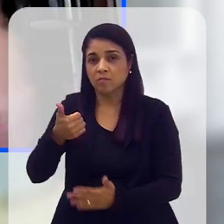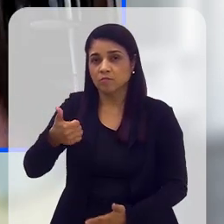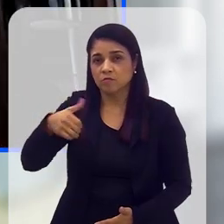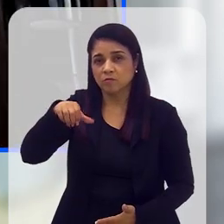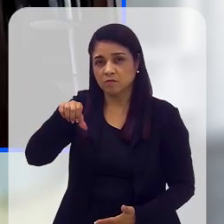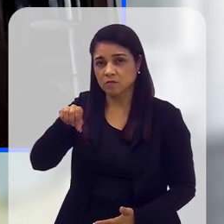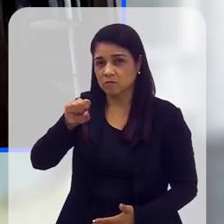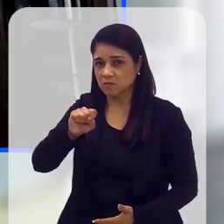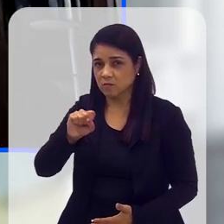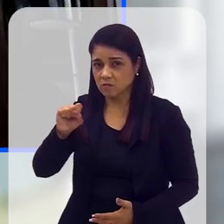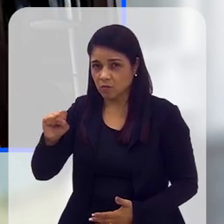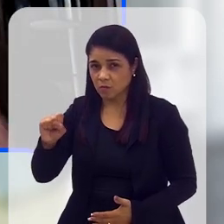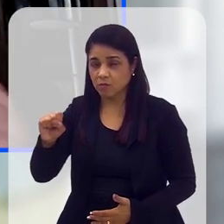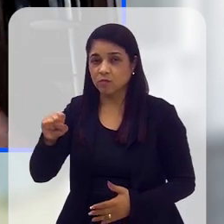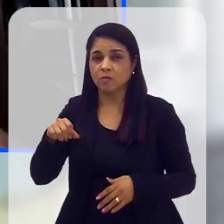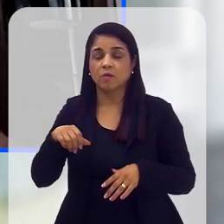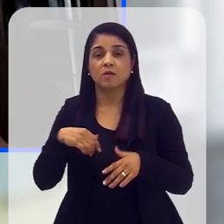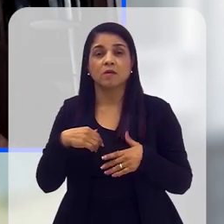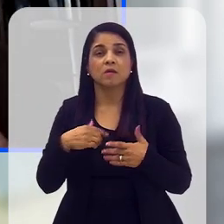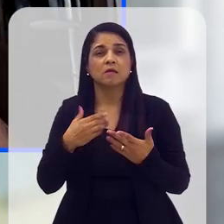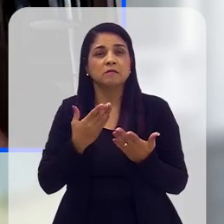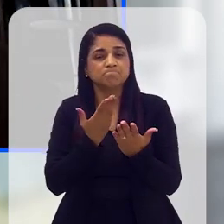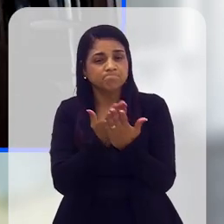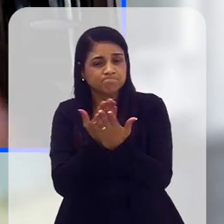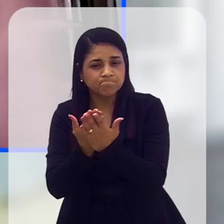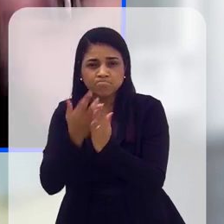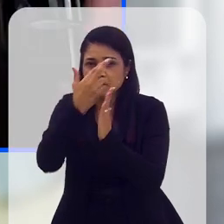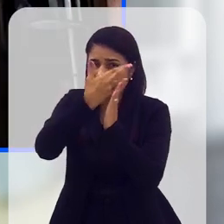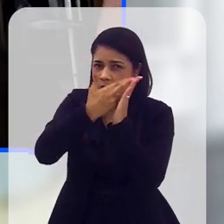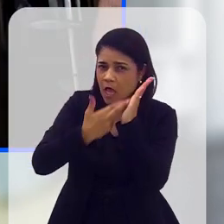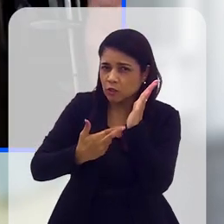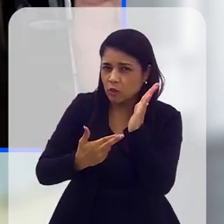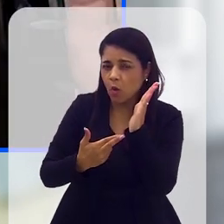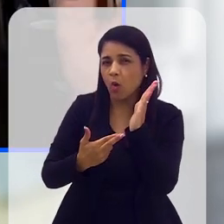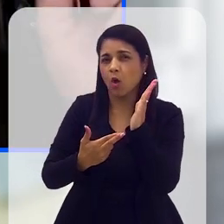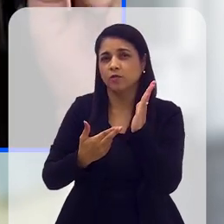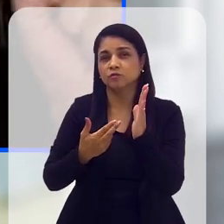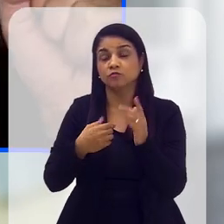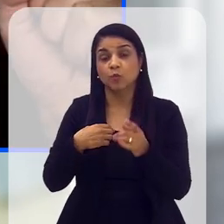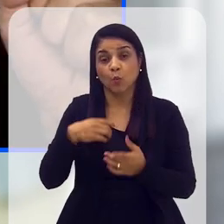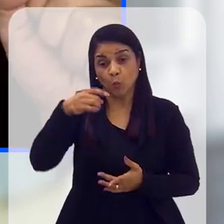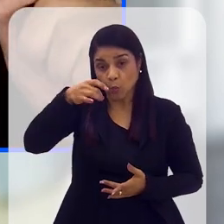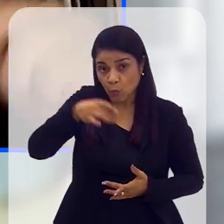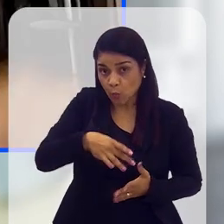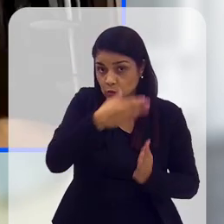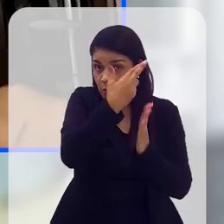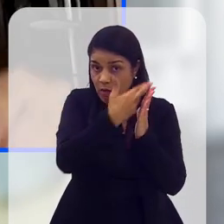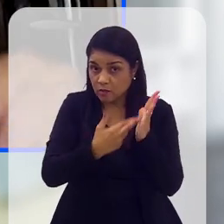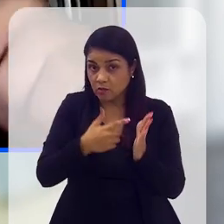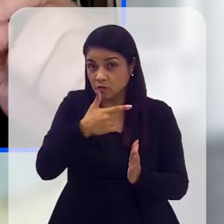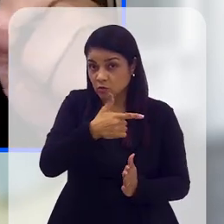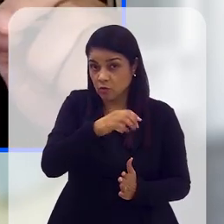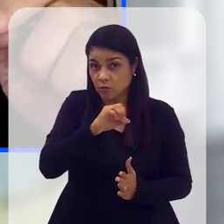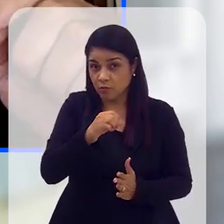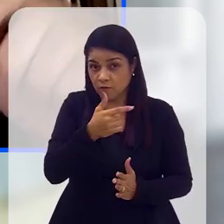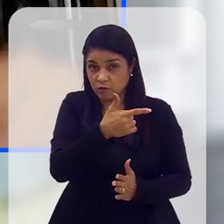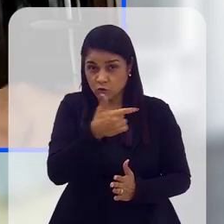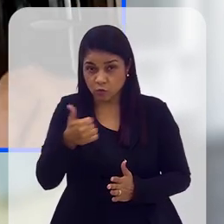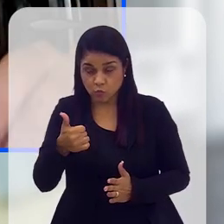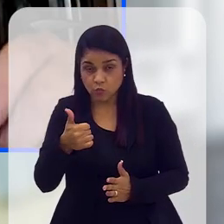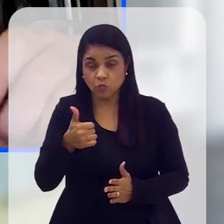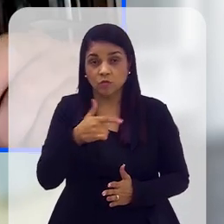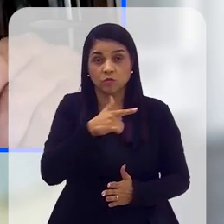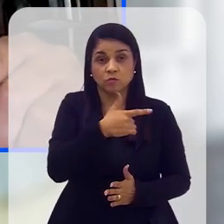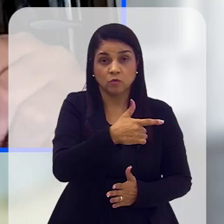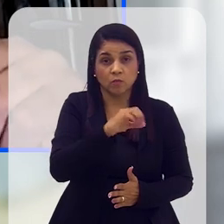foi criado em 1988, desde então, Desde 1990, fez seis grandes relatórios. No último relatório dele, de 2021,